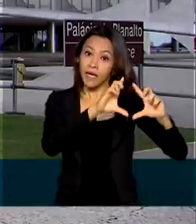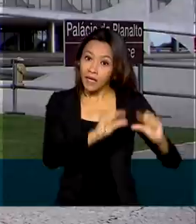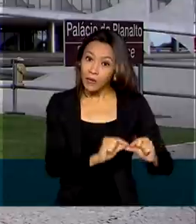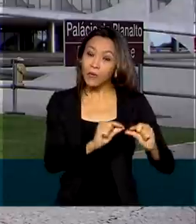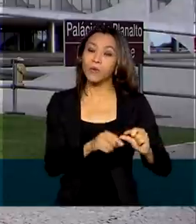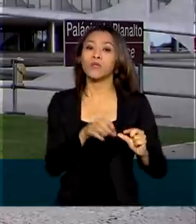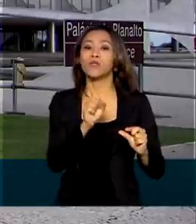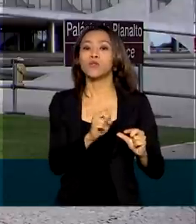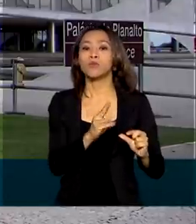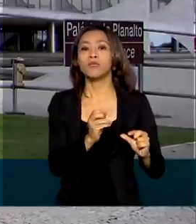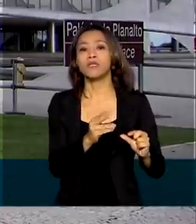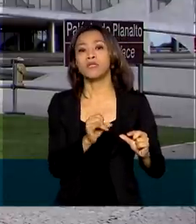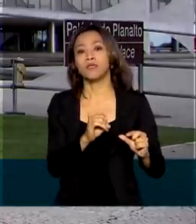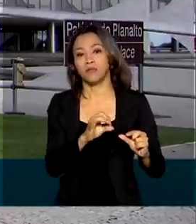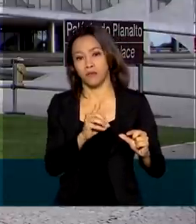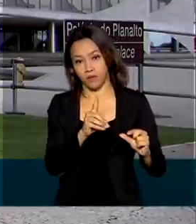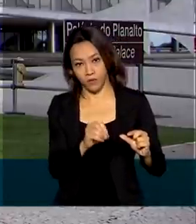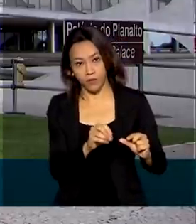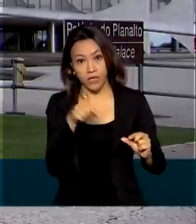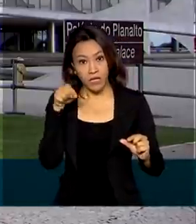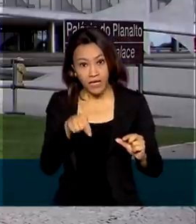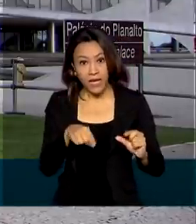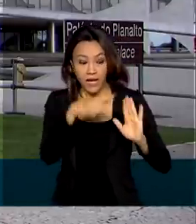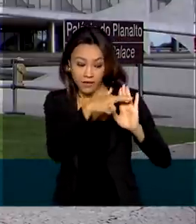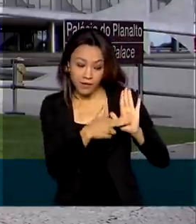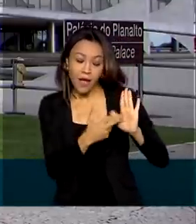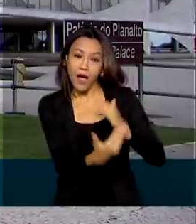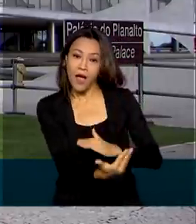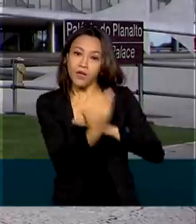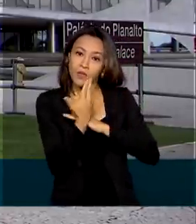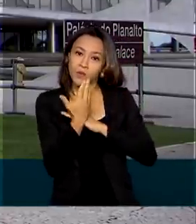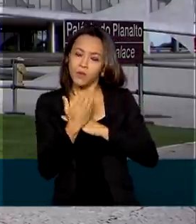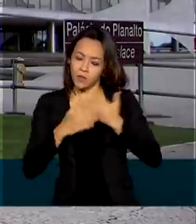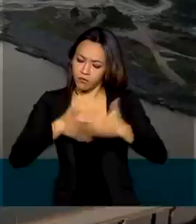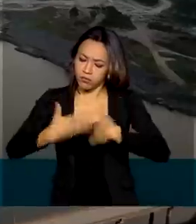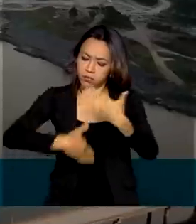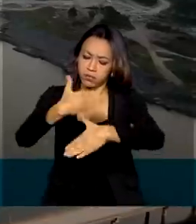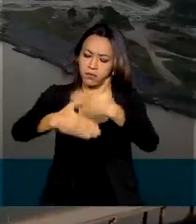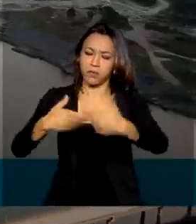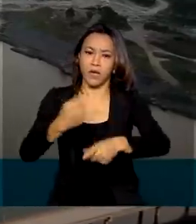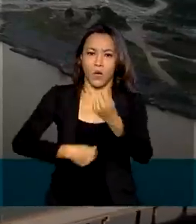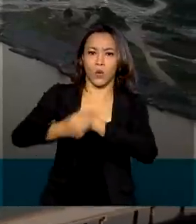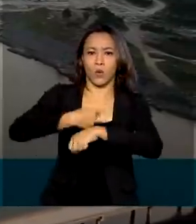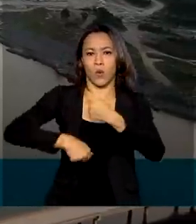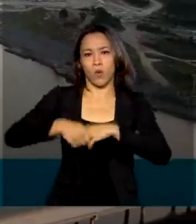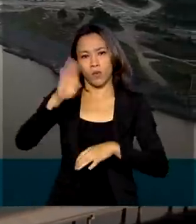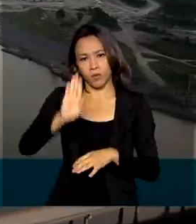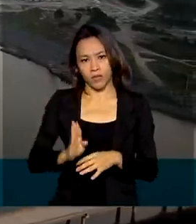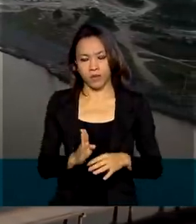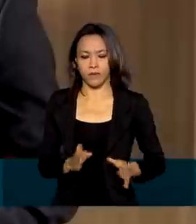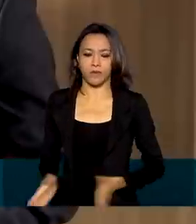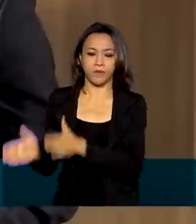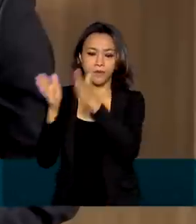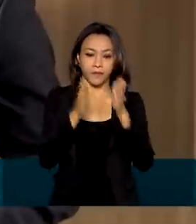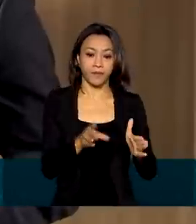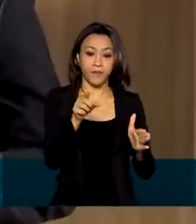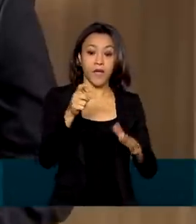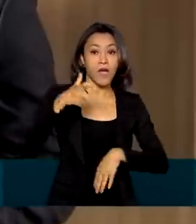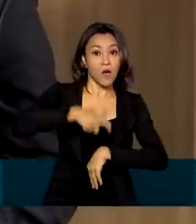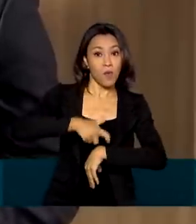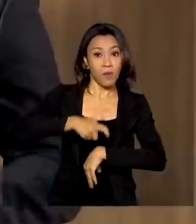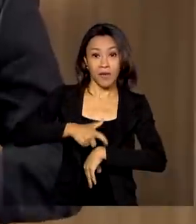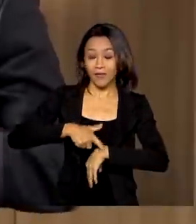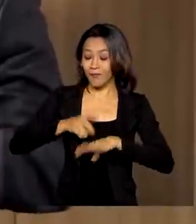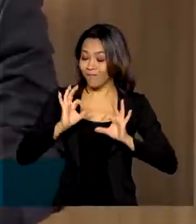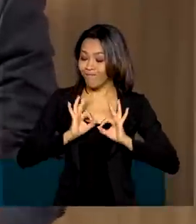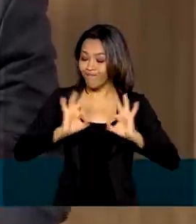A expectativa do governo é que a norma ajude na retomada do crescimento econômico do país. É um momento decisivo para que o país se